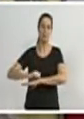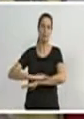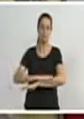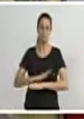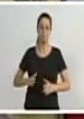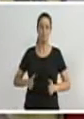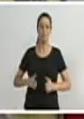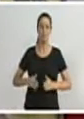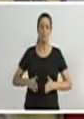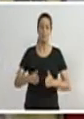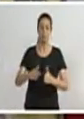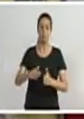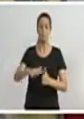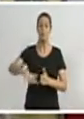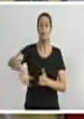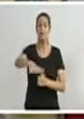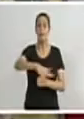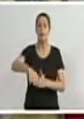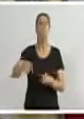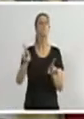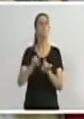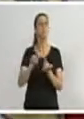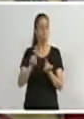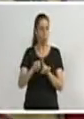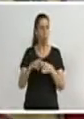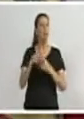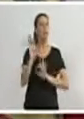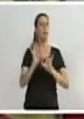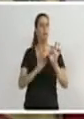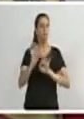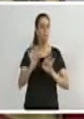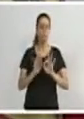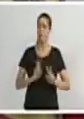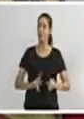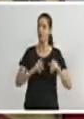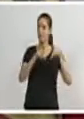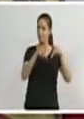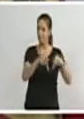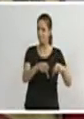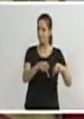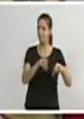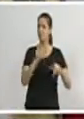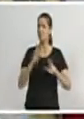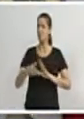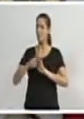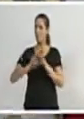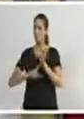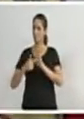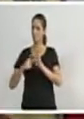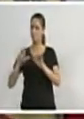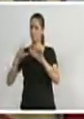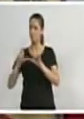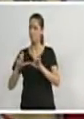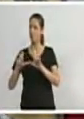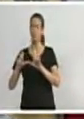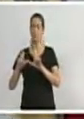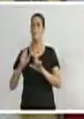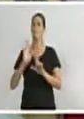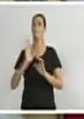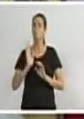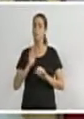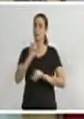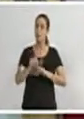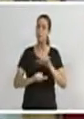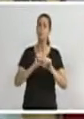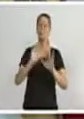patrulhou e macadamizou. E eu pude acompanhar o trabalho deles. Então, a ponte não está mais como estava ali na foto, mas ela já melhorou um pouquinho. Mas vai ser, está entre as 17